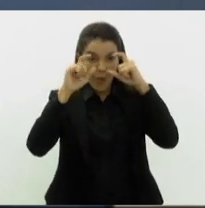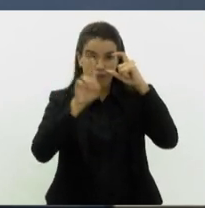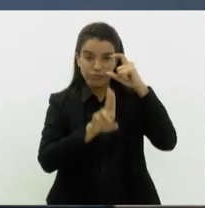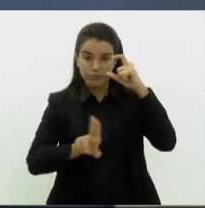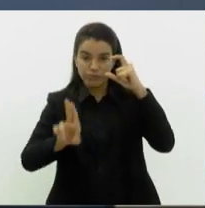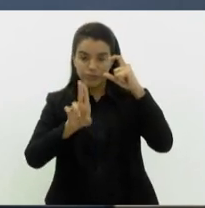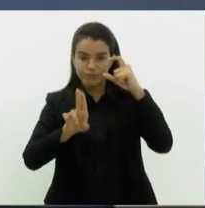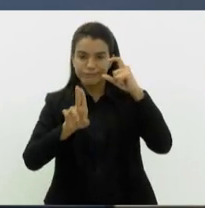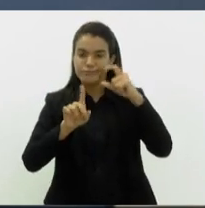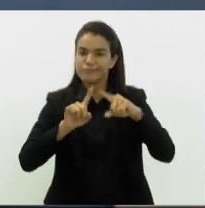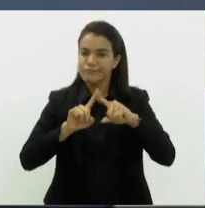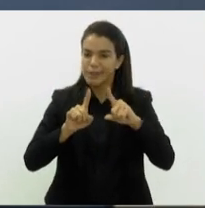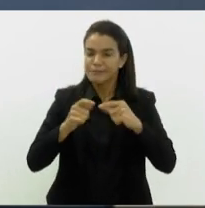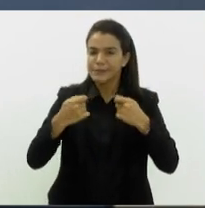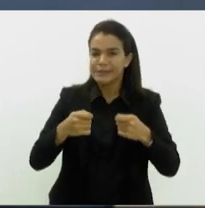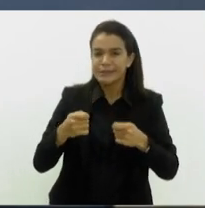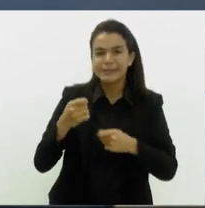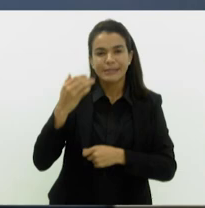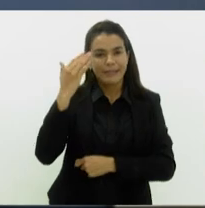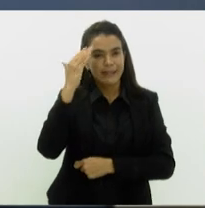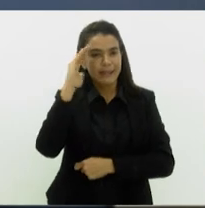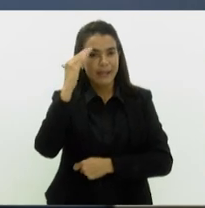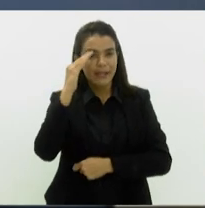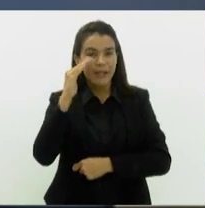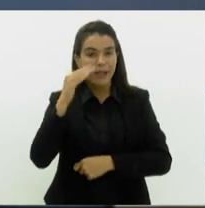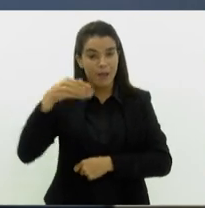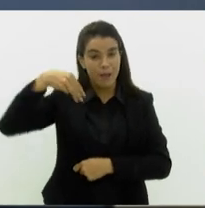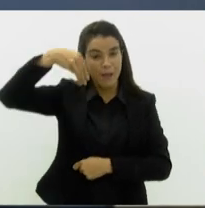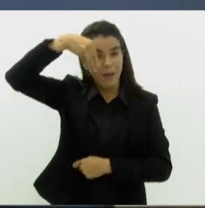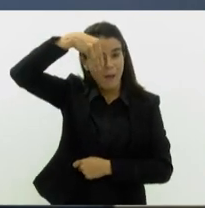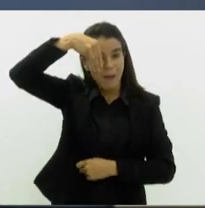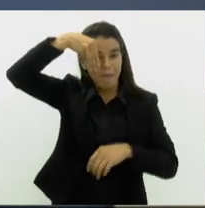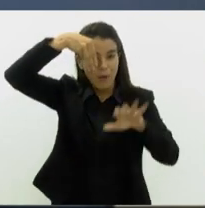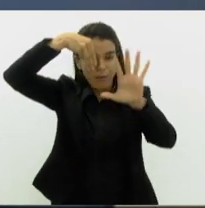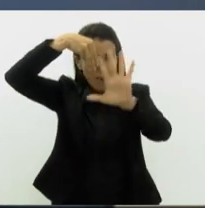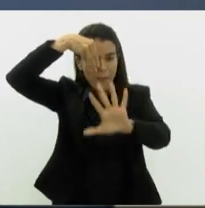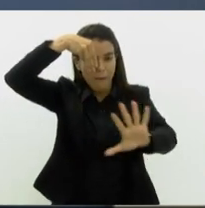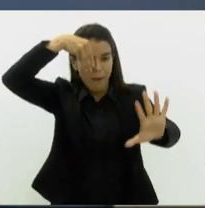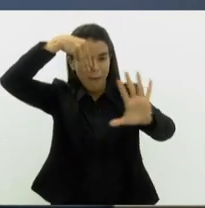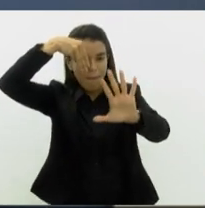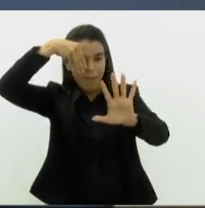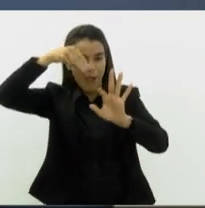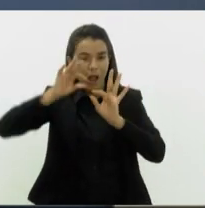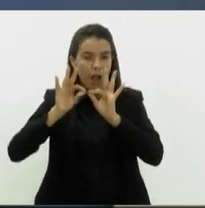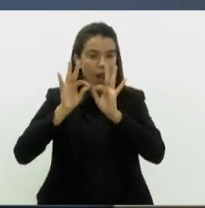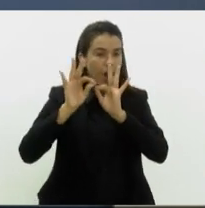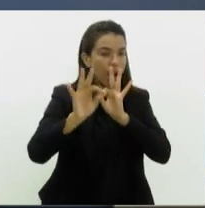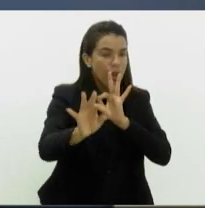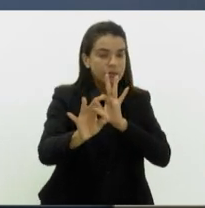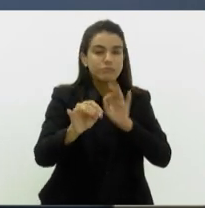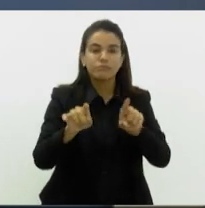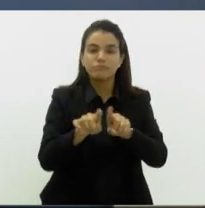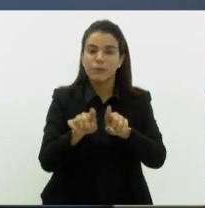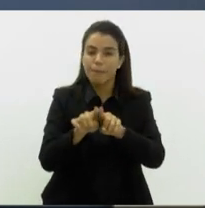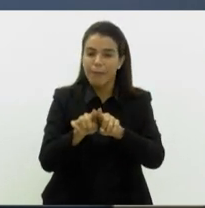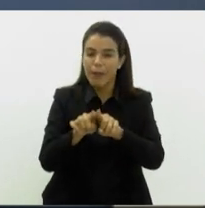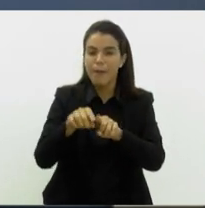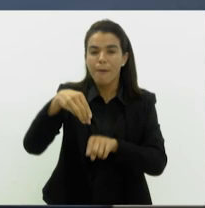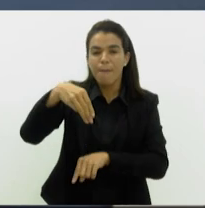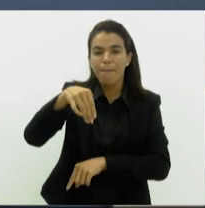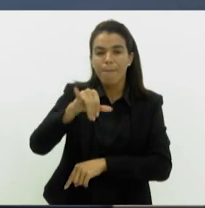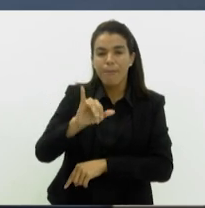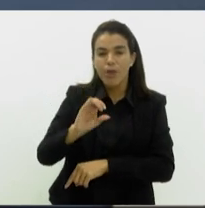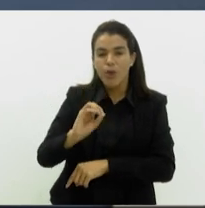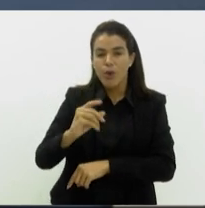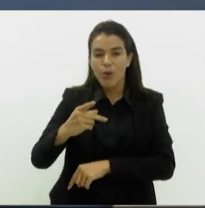da gente entender. A grande preocupação com a miopia no meio científico é porque o paciente miopia, é um paciente que sofre